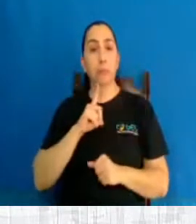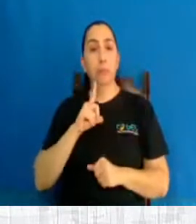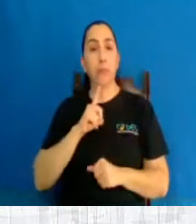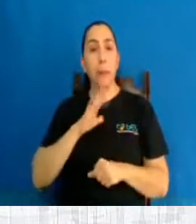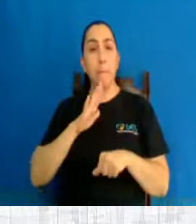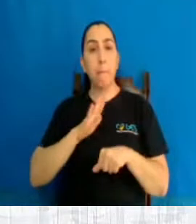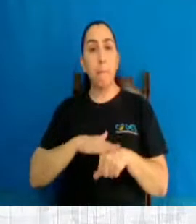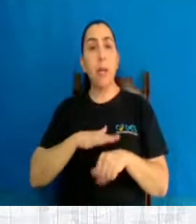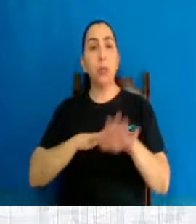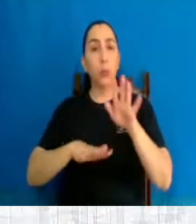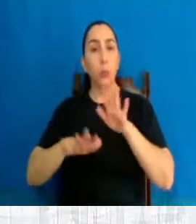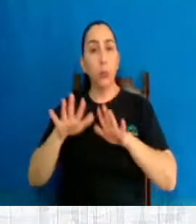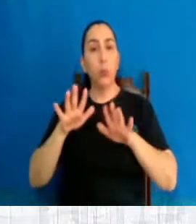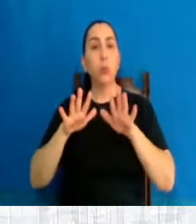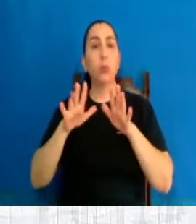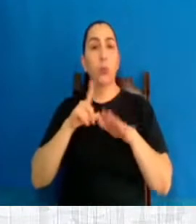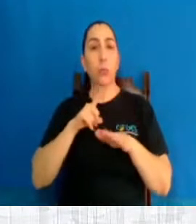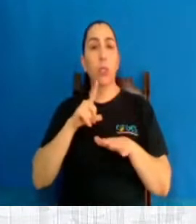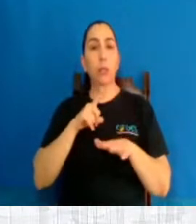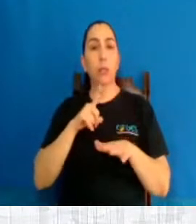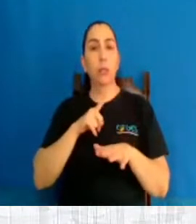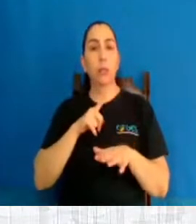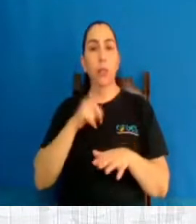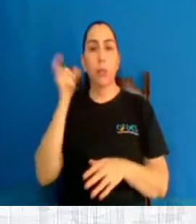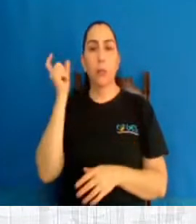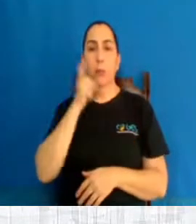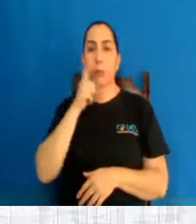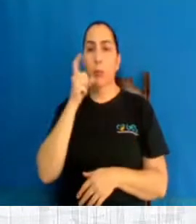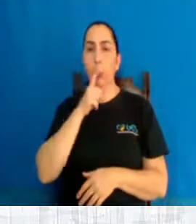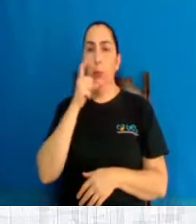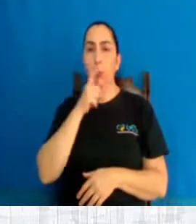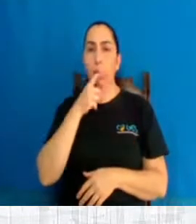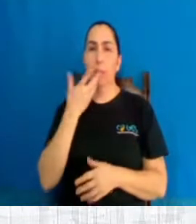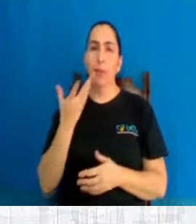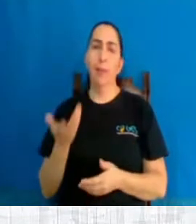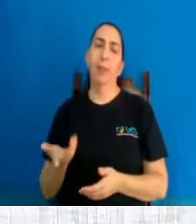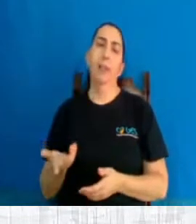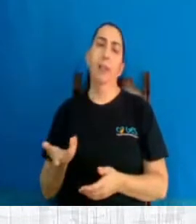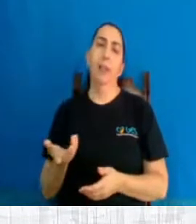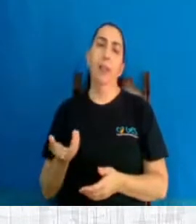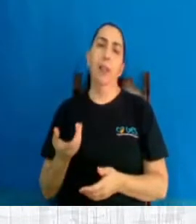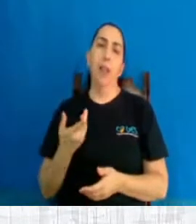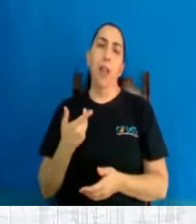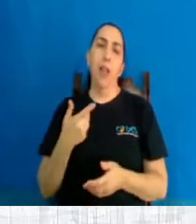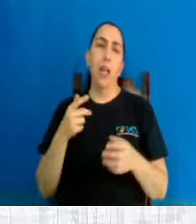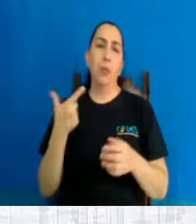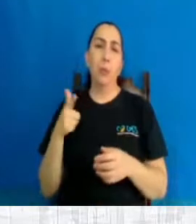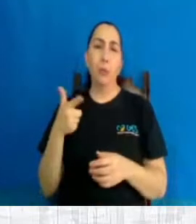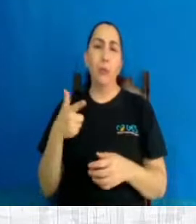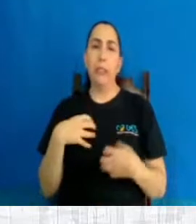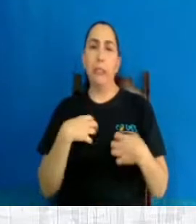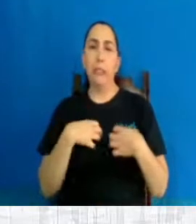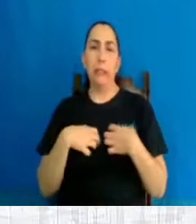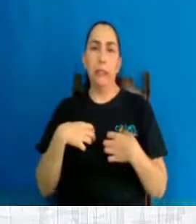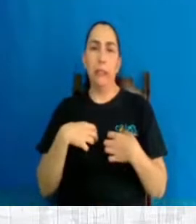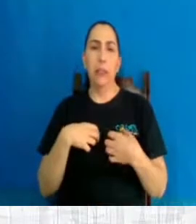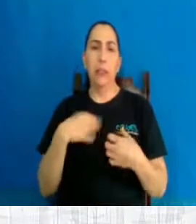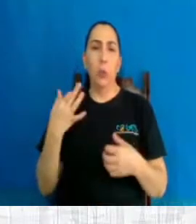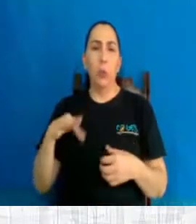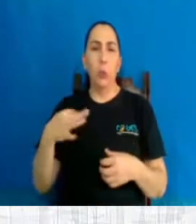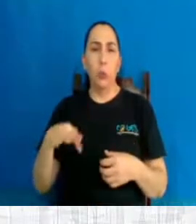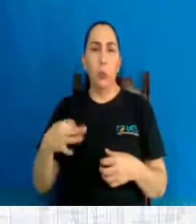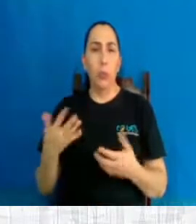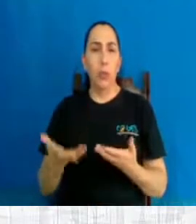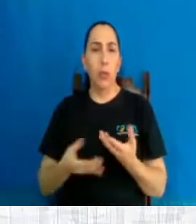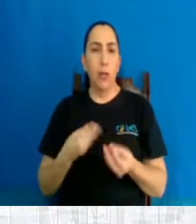mais que as mulheres. Então, mito 19, fetos não sentem dor. Quem não sente dor pode ser morto. Primeiro, temos certeza disso? Tem muitos